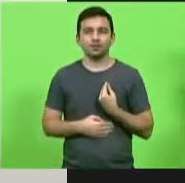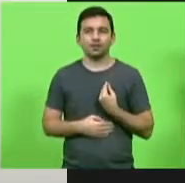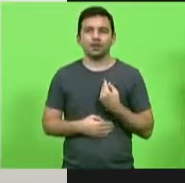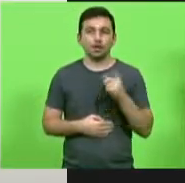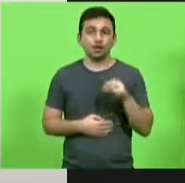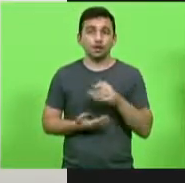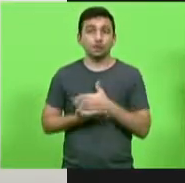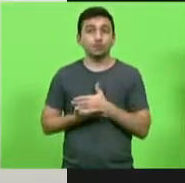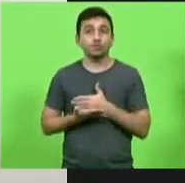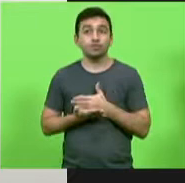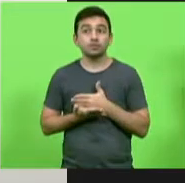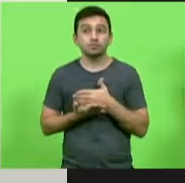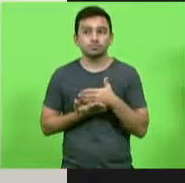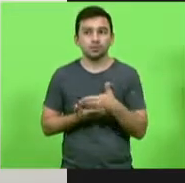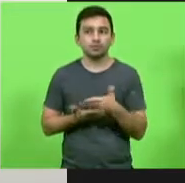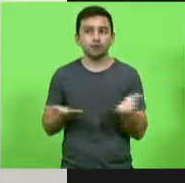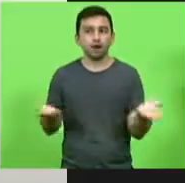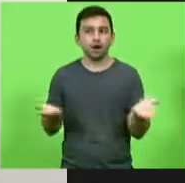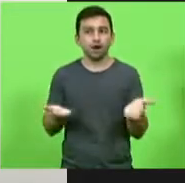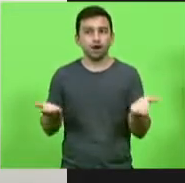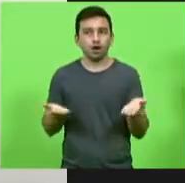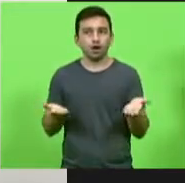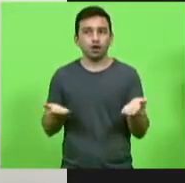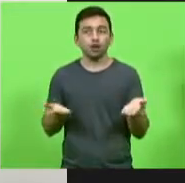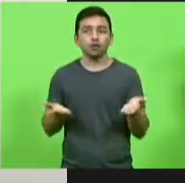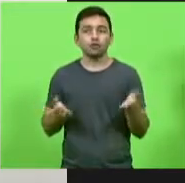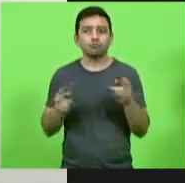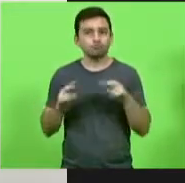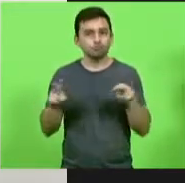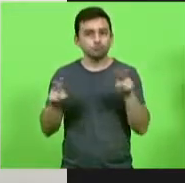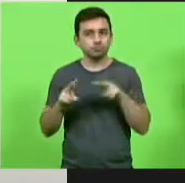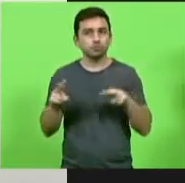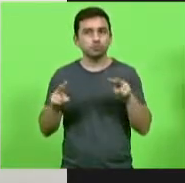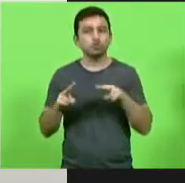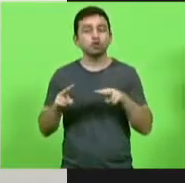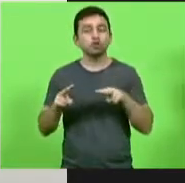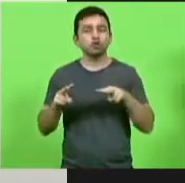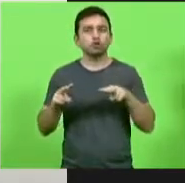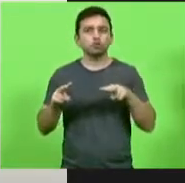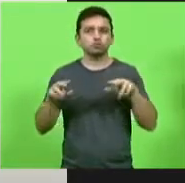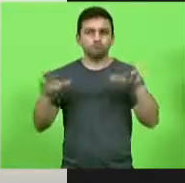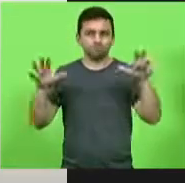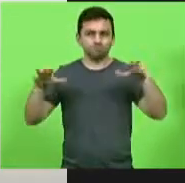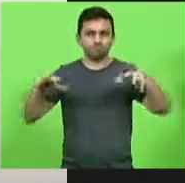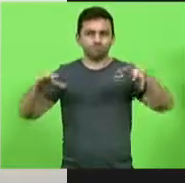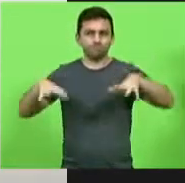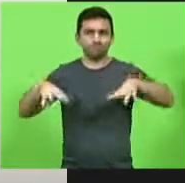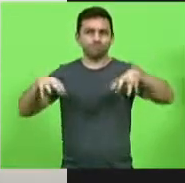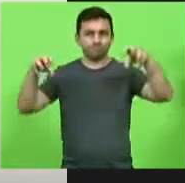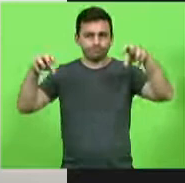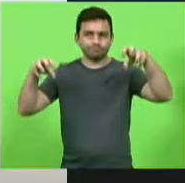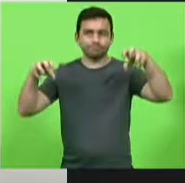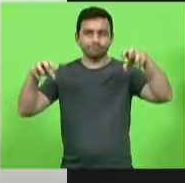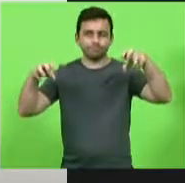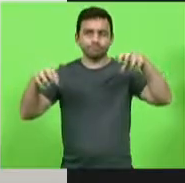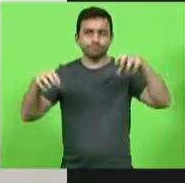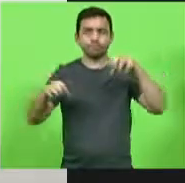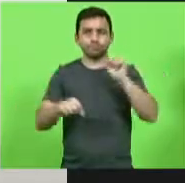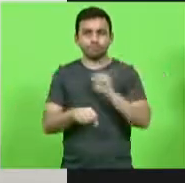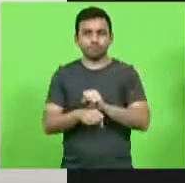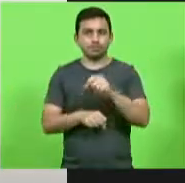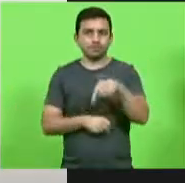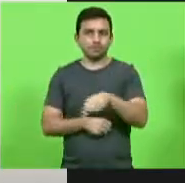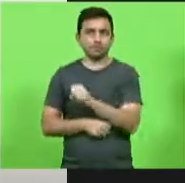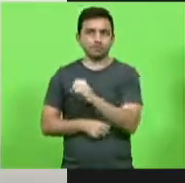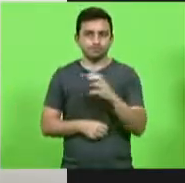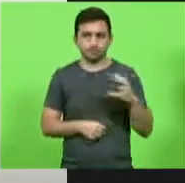começa a dar sinais visíveis da estiagem que nós estamos vivendo em Santa